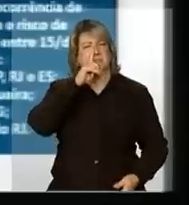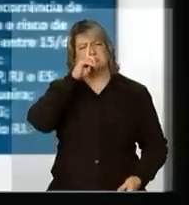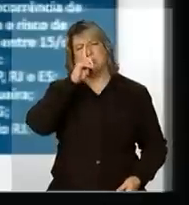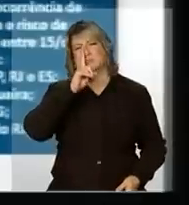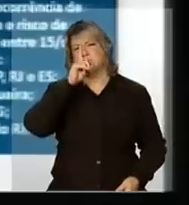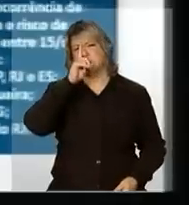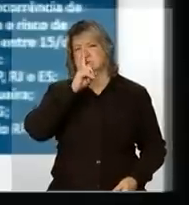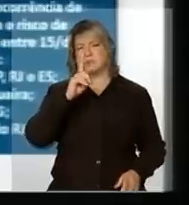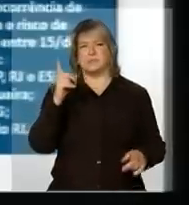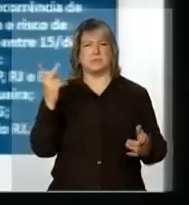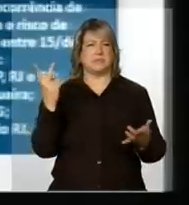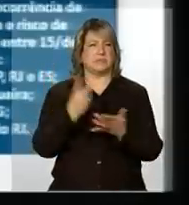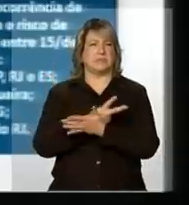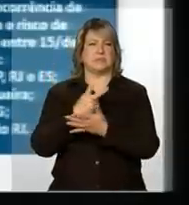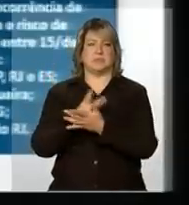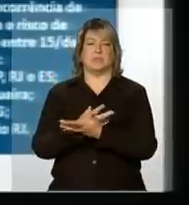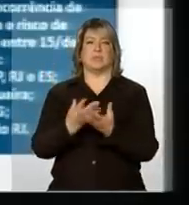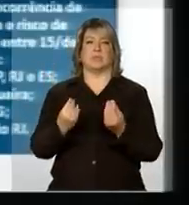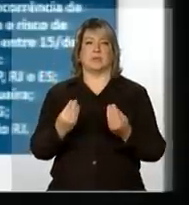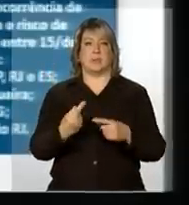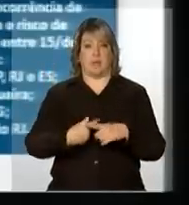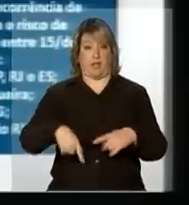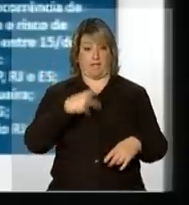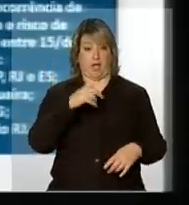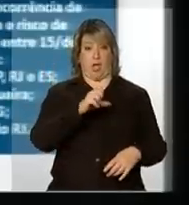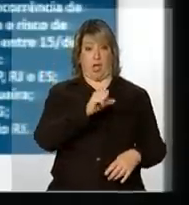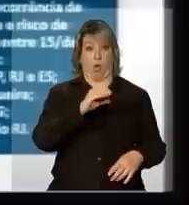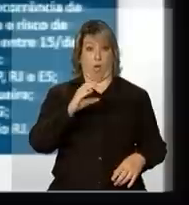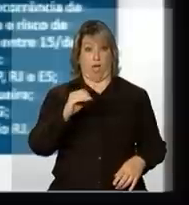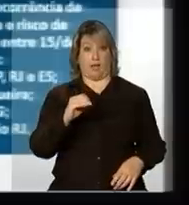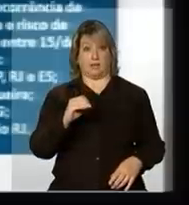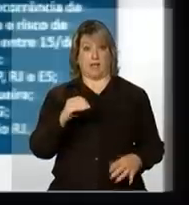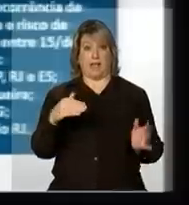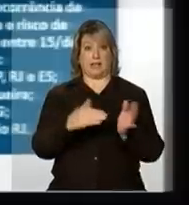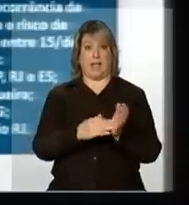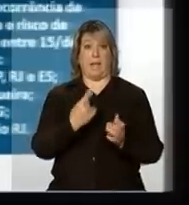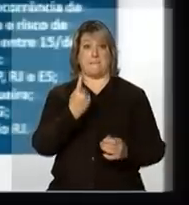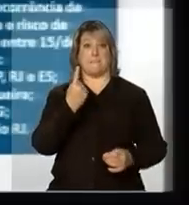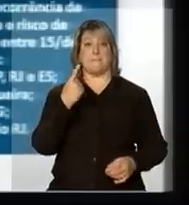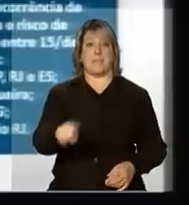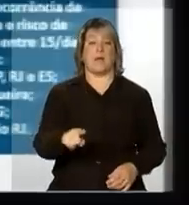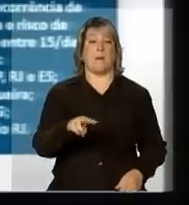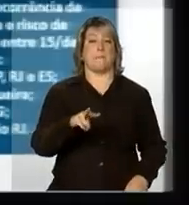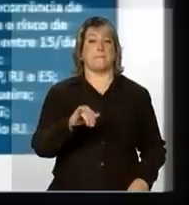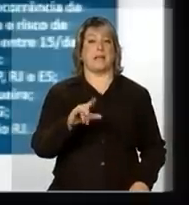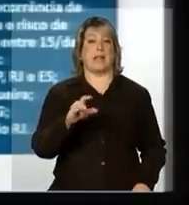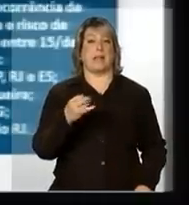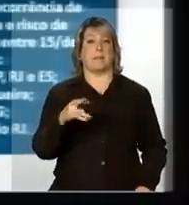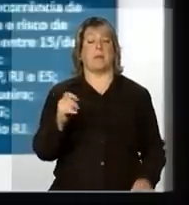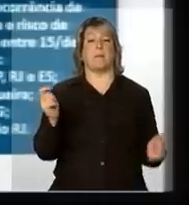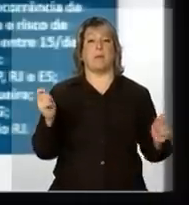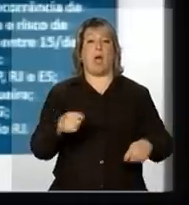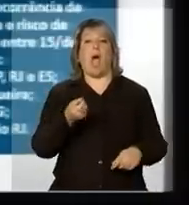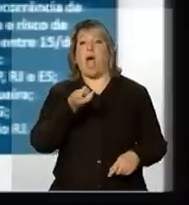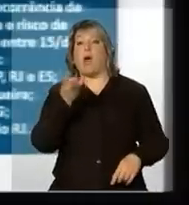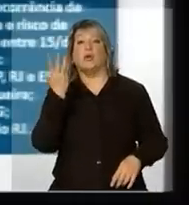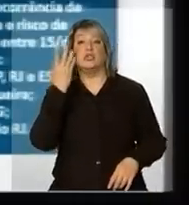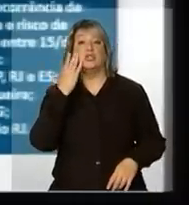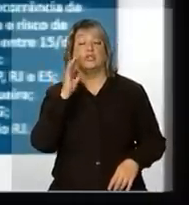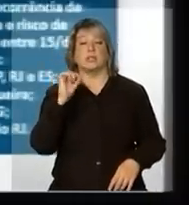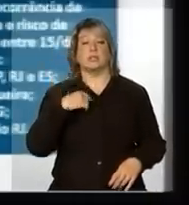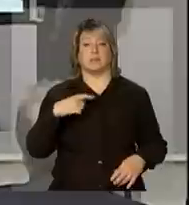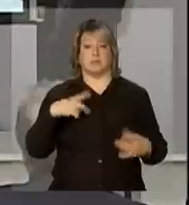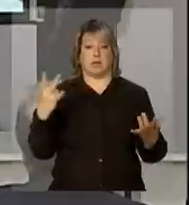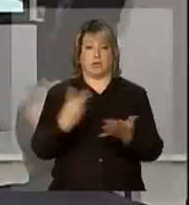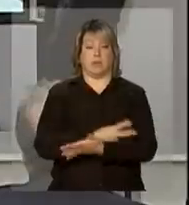incidência plurométrica, porque a gente está falando de 800 a 1.000 milímetros, que podem acontecer em alguns dias. Como a gente teve em Caraguatatuba,